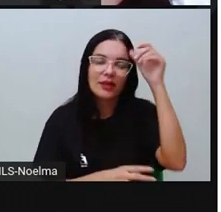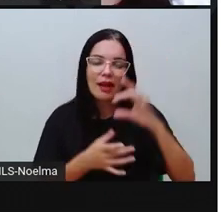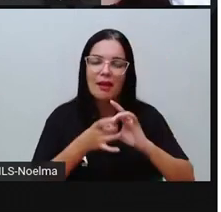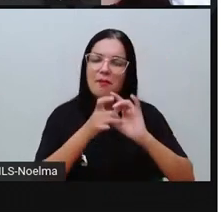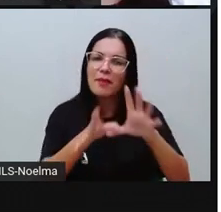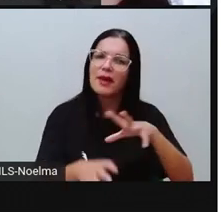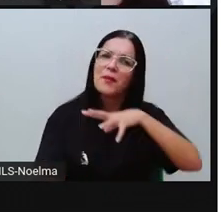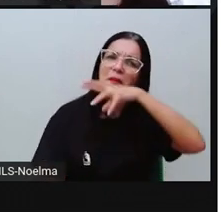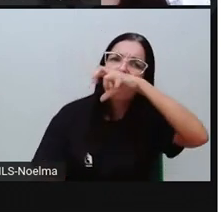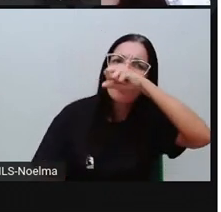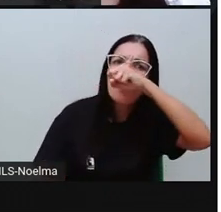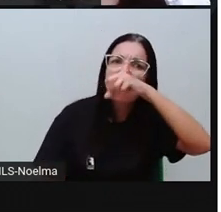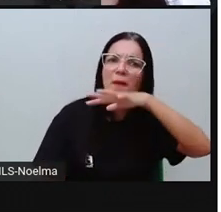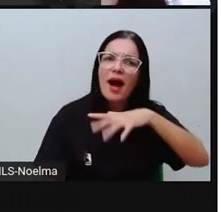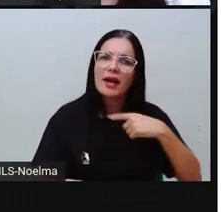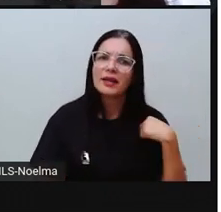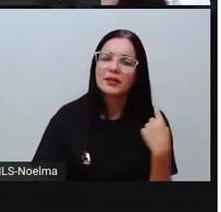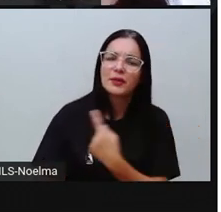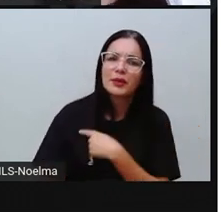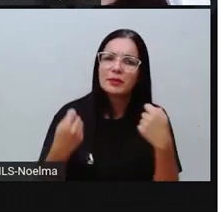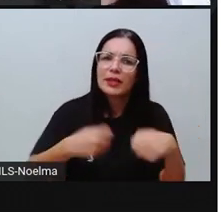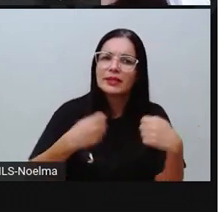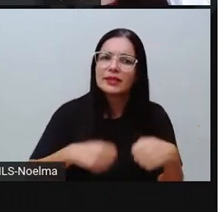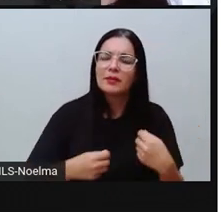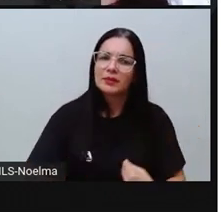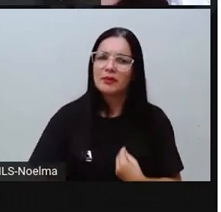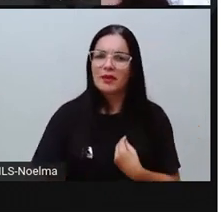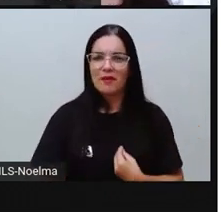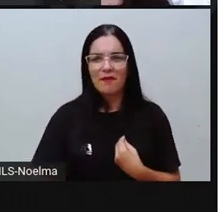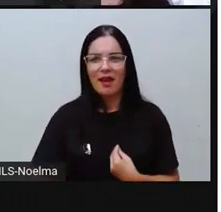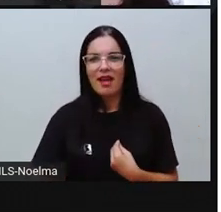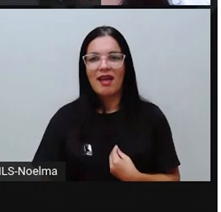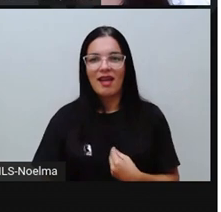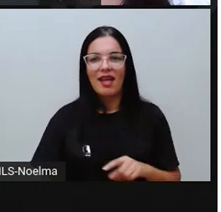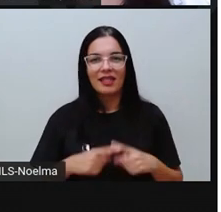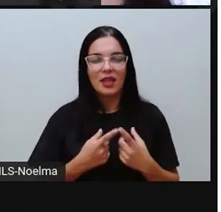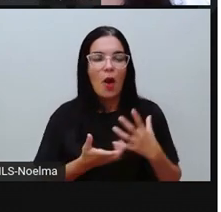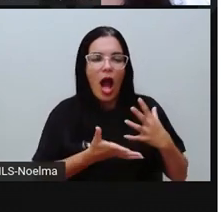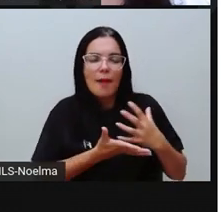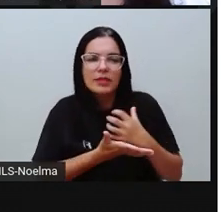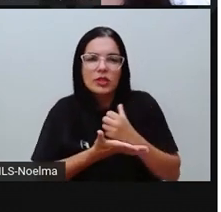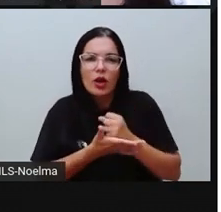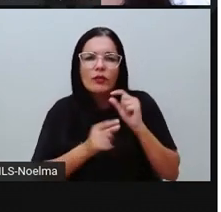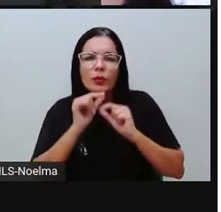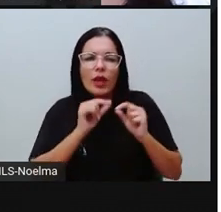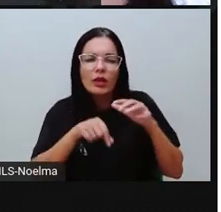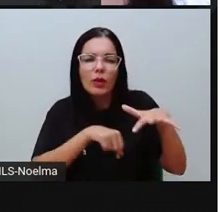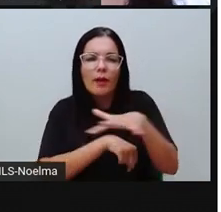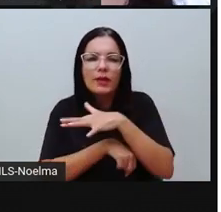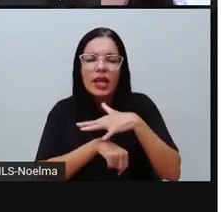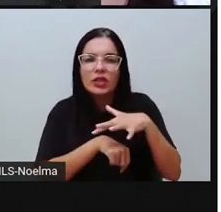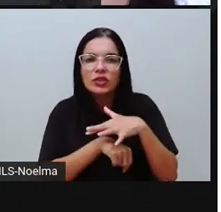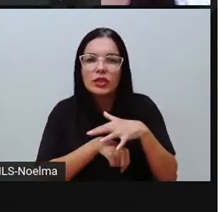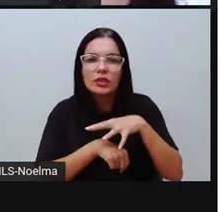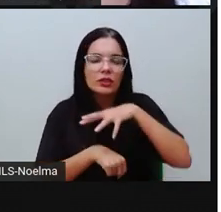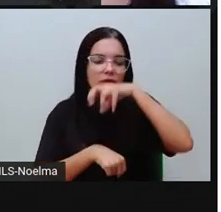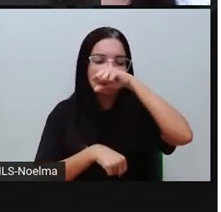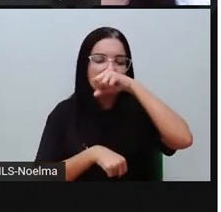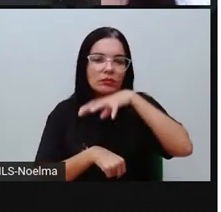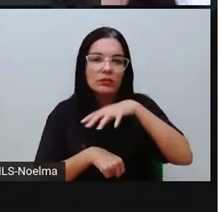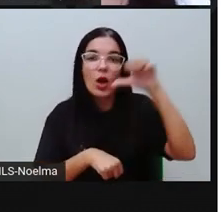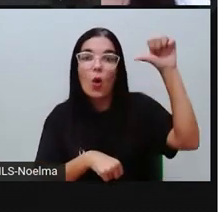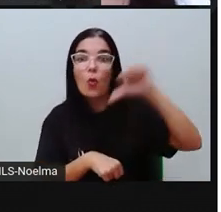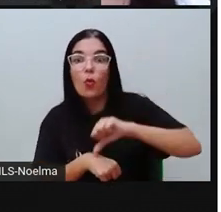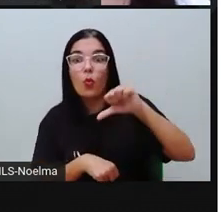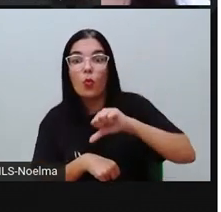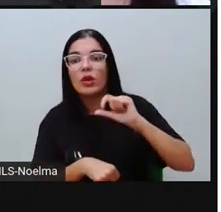oxigênio que a gente precisa para respirar e elas vão absorver do ambiente o dióxido de carbono, que é um gás